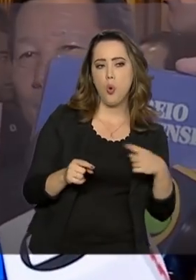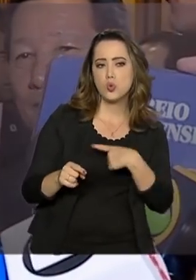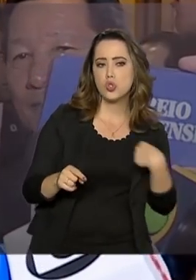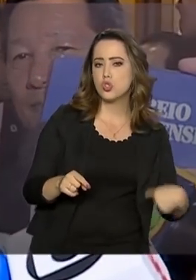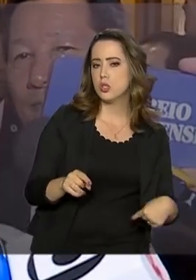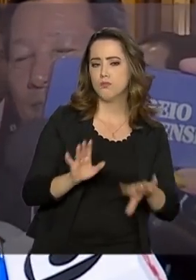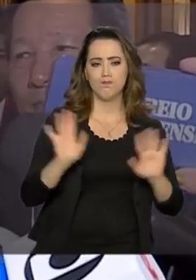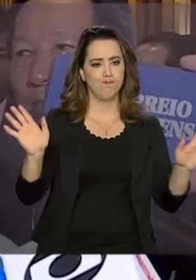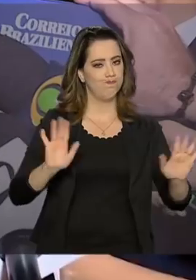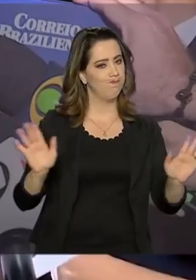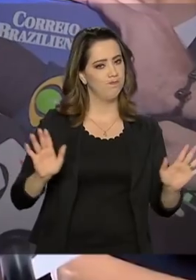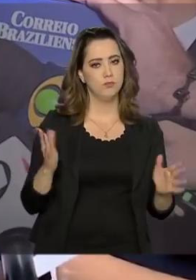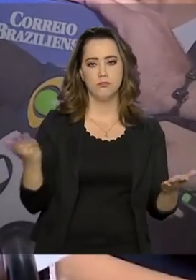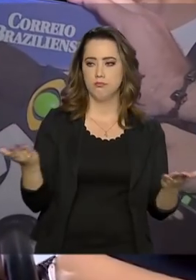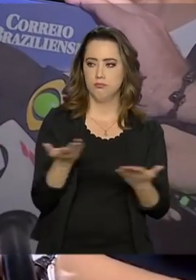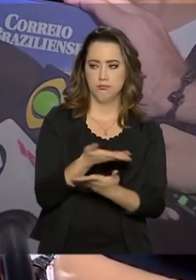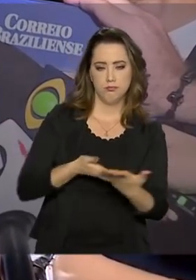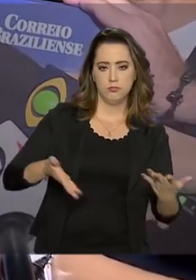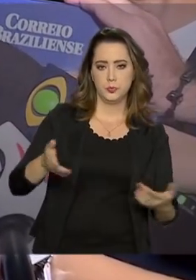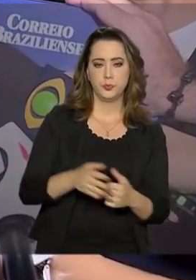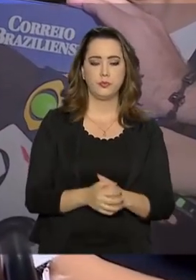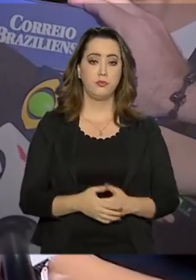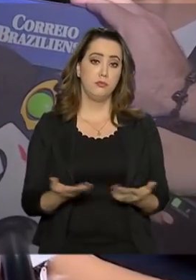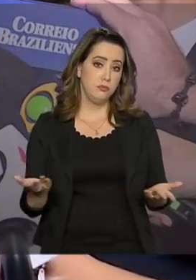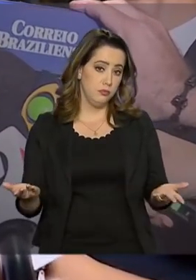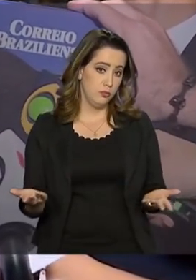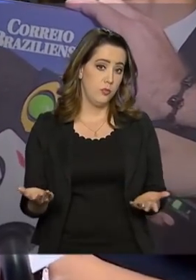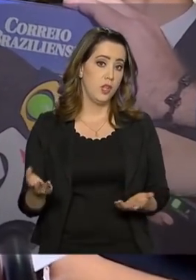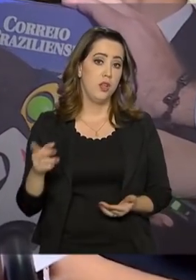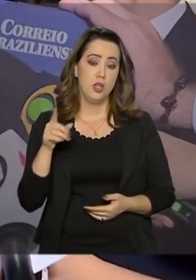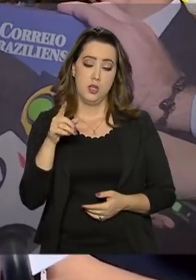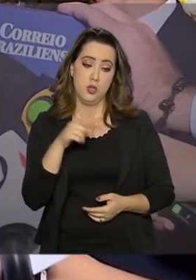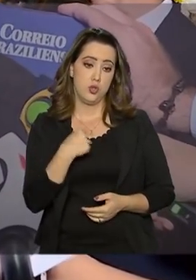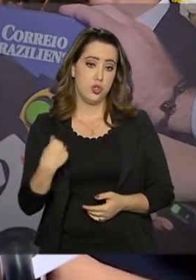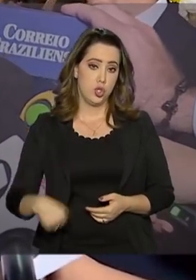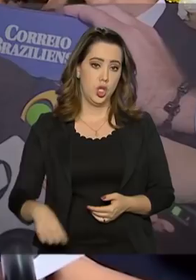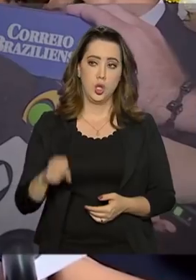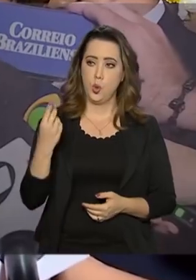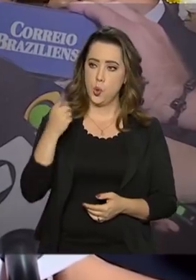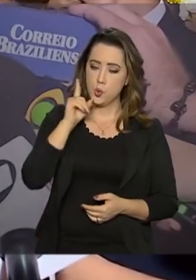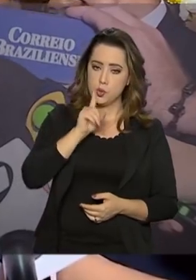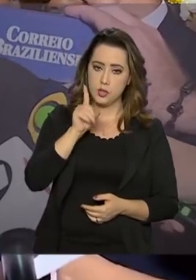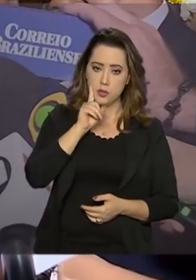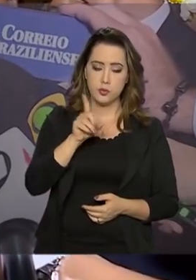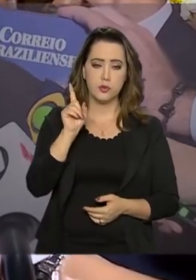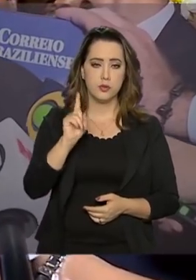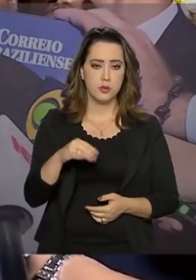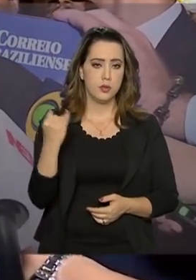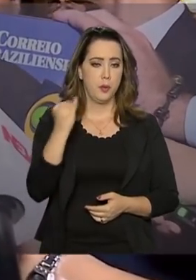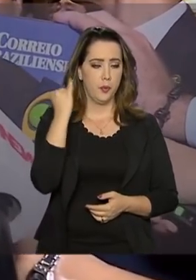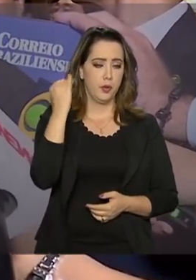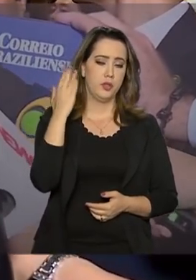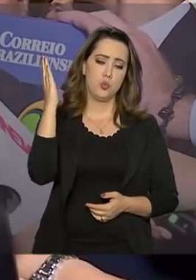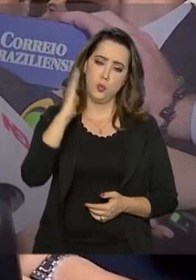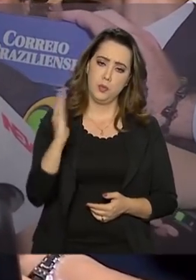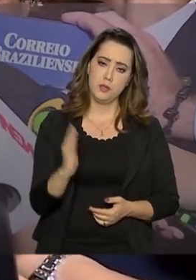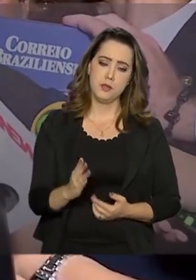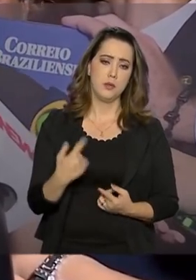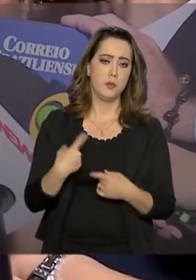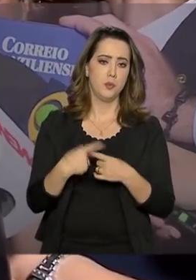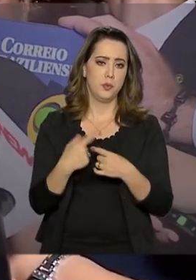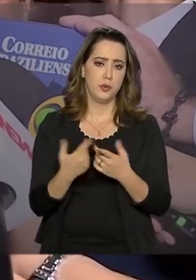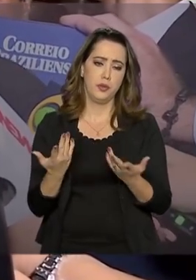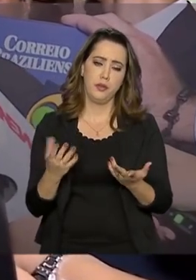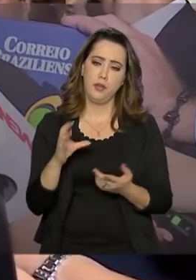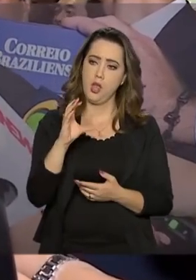China e os Estados Unidos. Os produtos da China e dos Estados Unidos, para cá, em grande parte, interessam ao Brasil, porque é questão